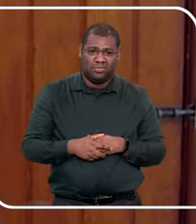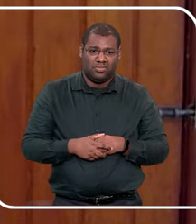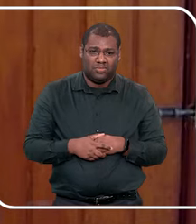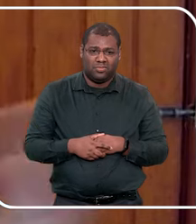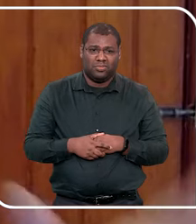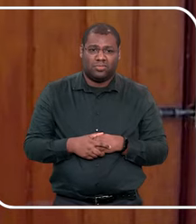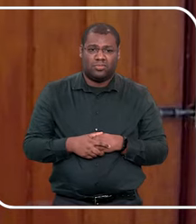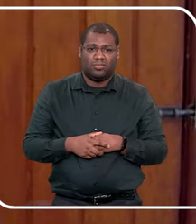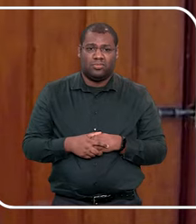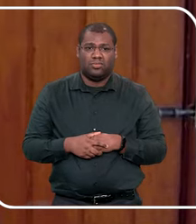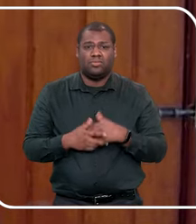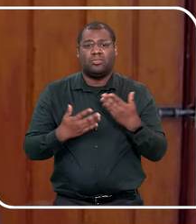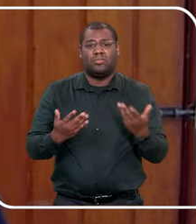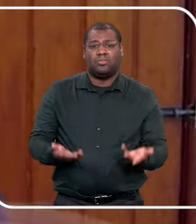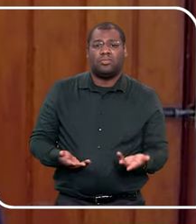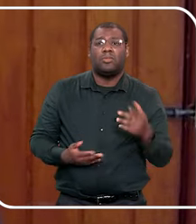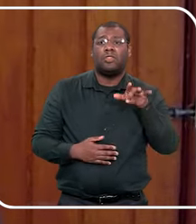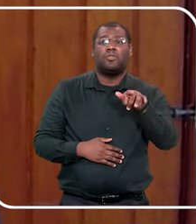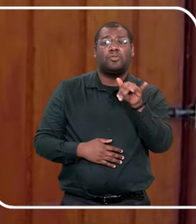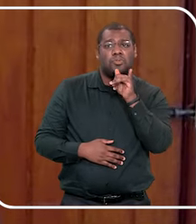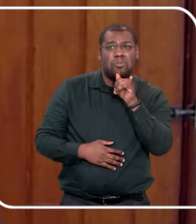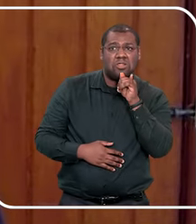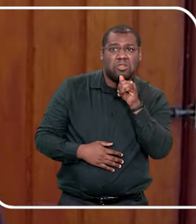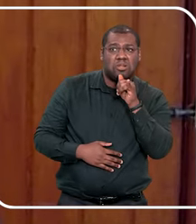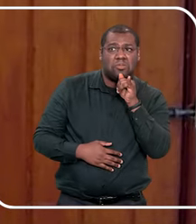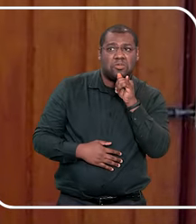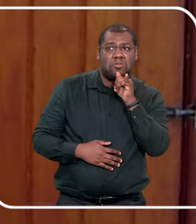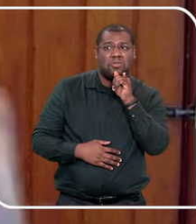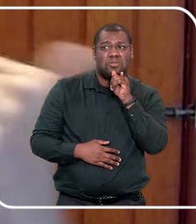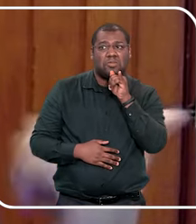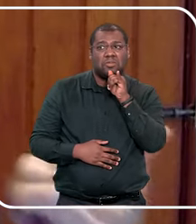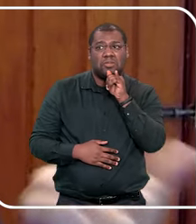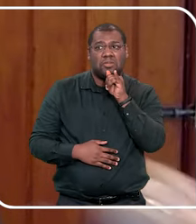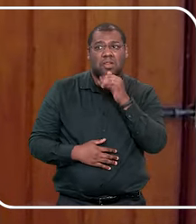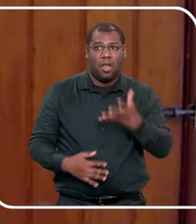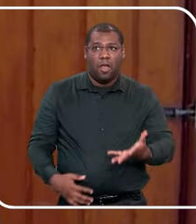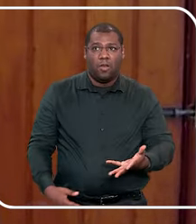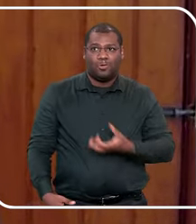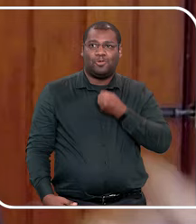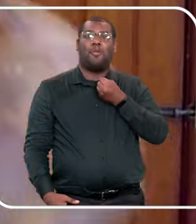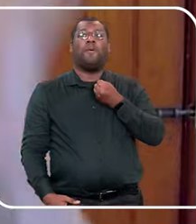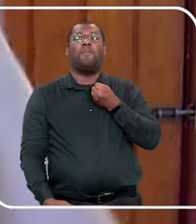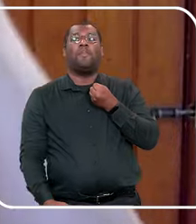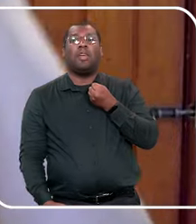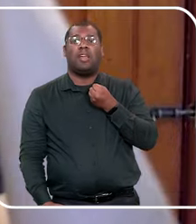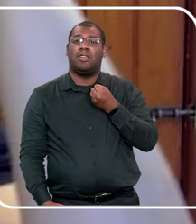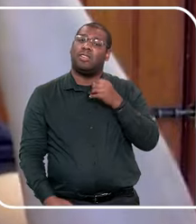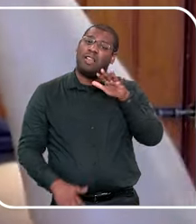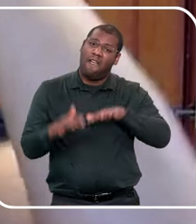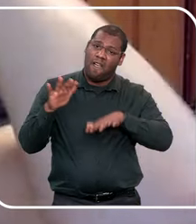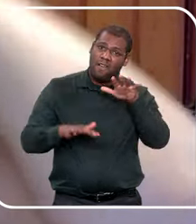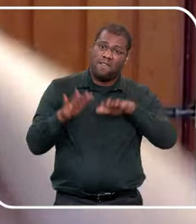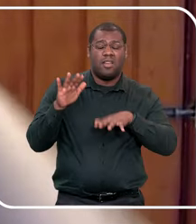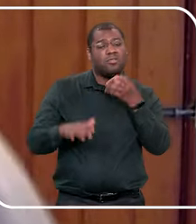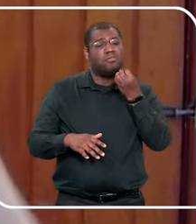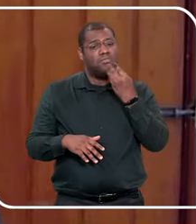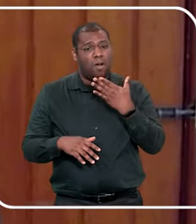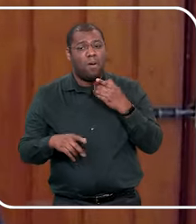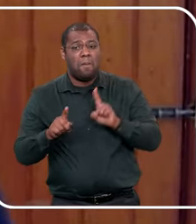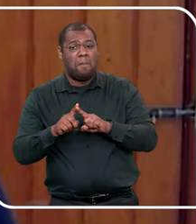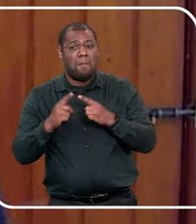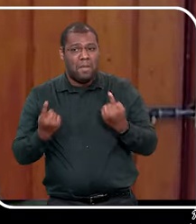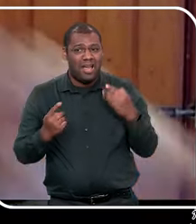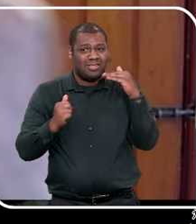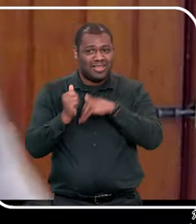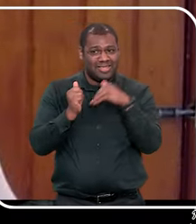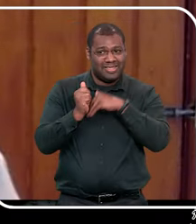então, a surpresa, você fica feliz, e dá vontade de contar logo, e o segredo te deixa com vergonha, e, só que você sempre deve